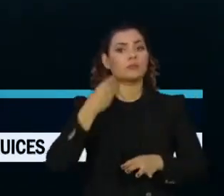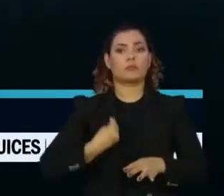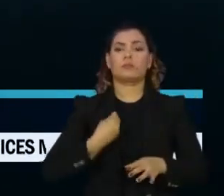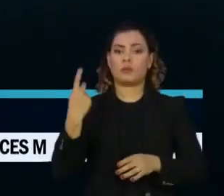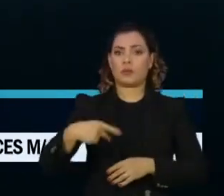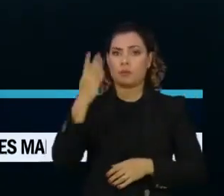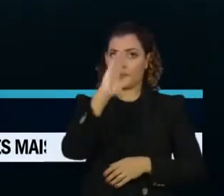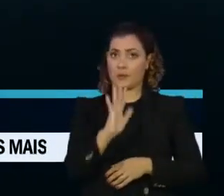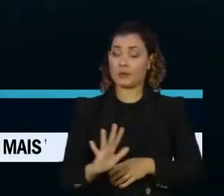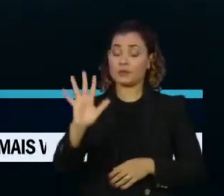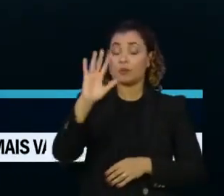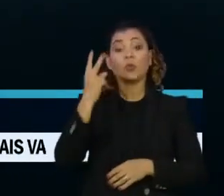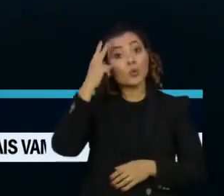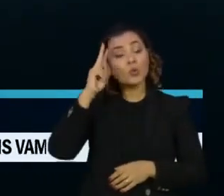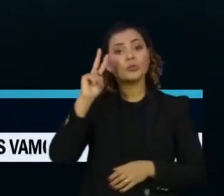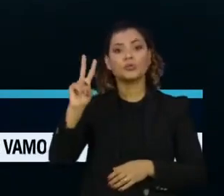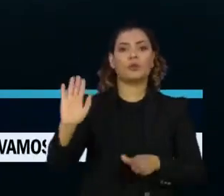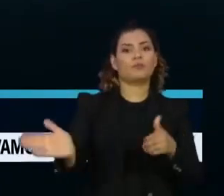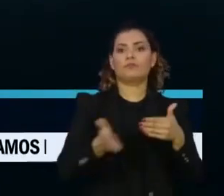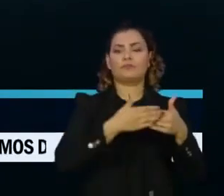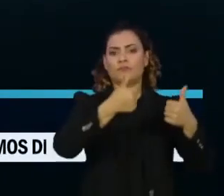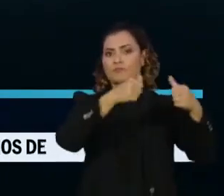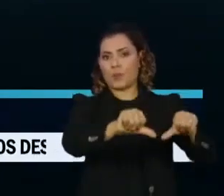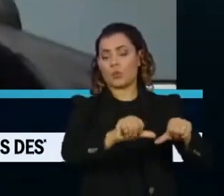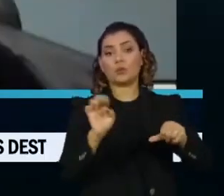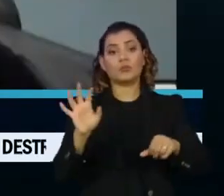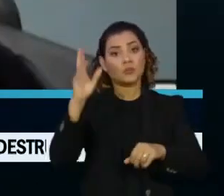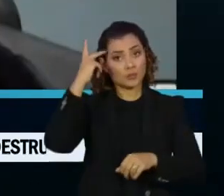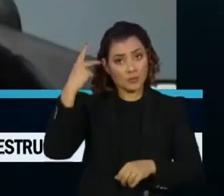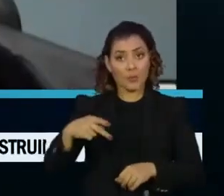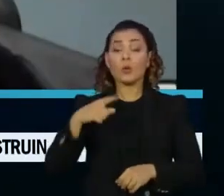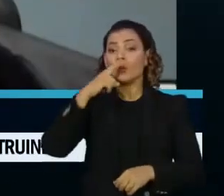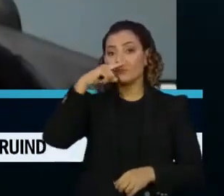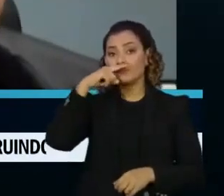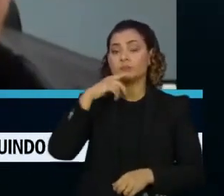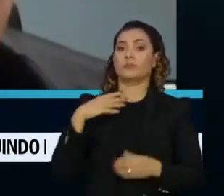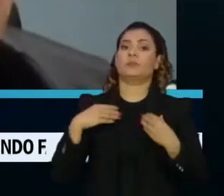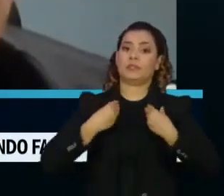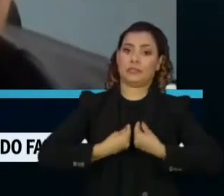Brasil, que dois dias depois foi derrubada no estado de São Paulo pelo ministro Gilmar Mendes. O